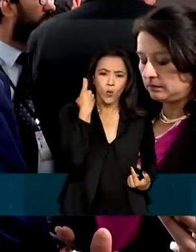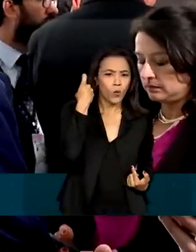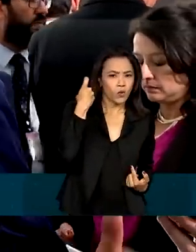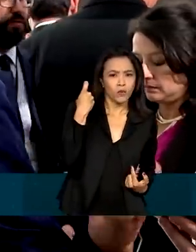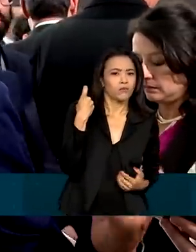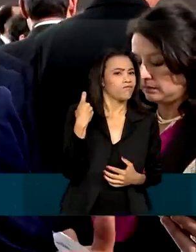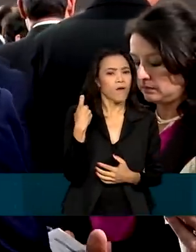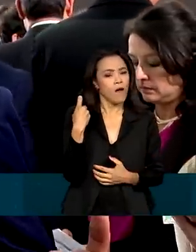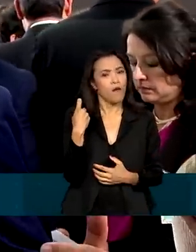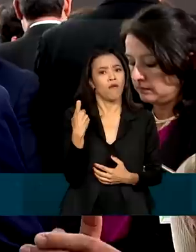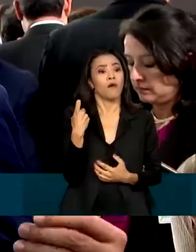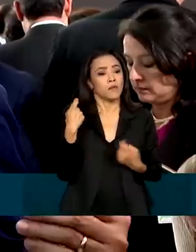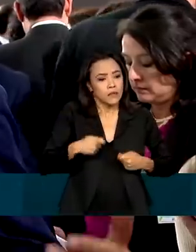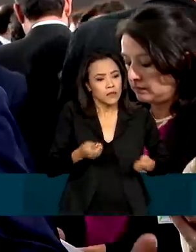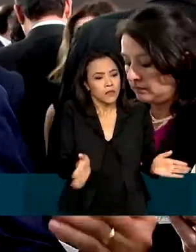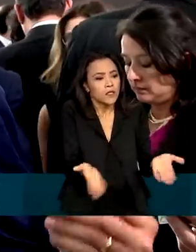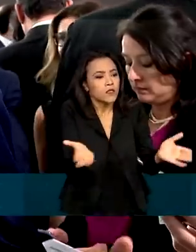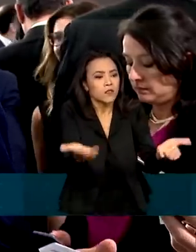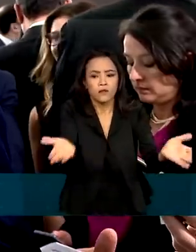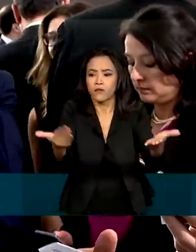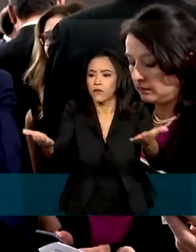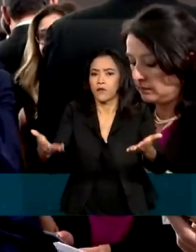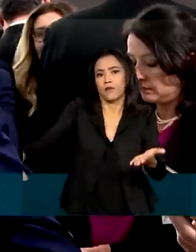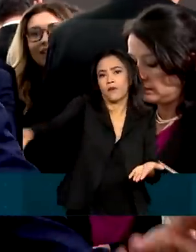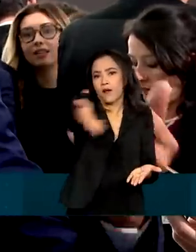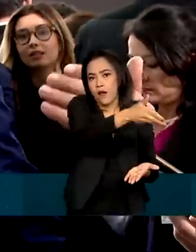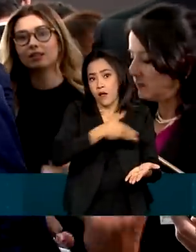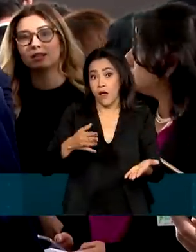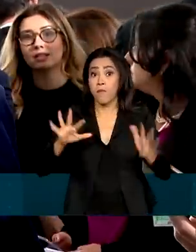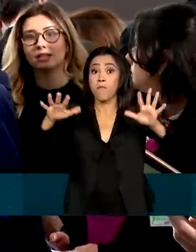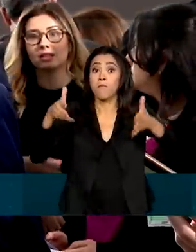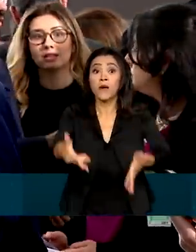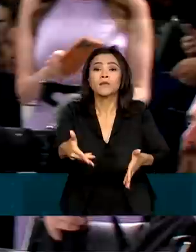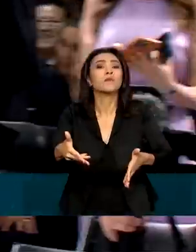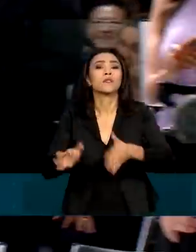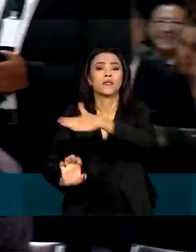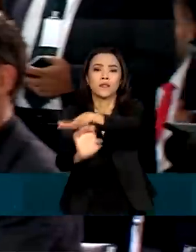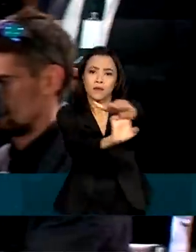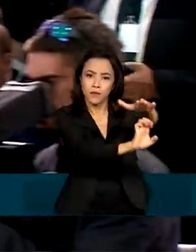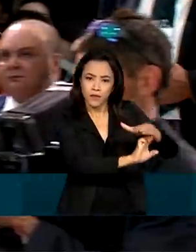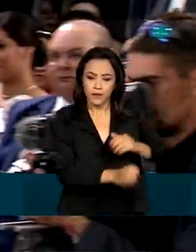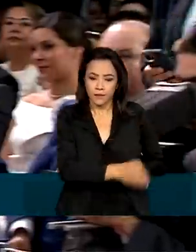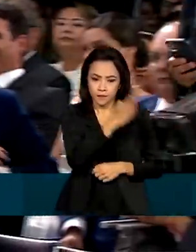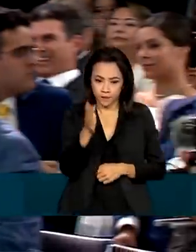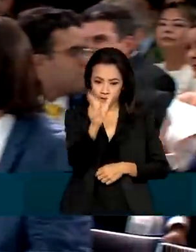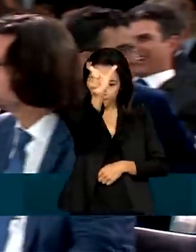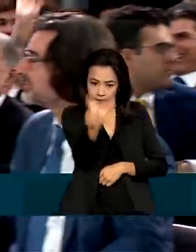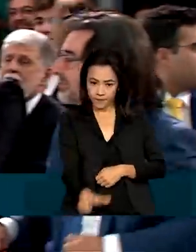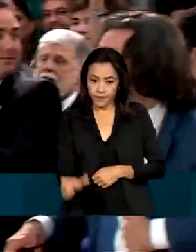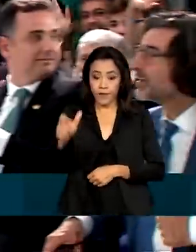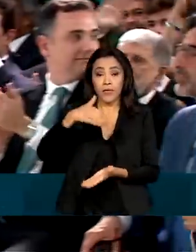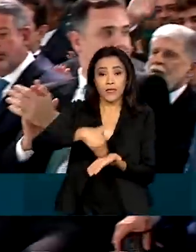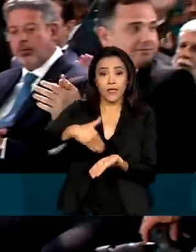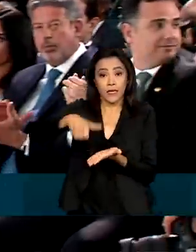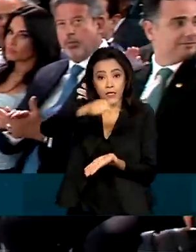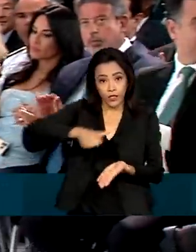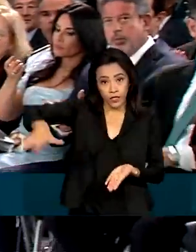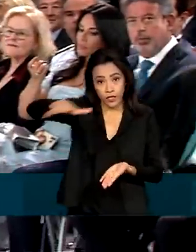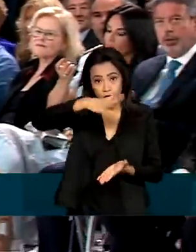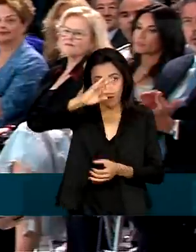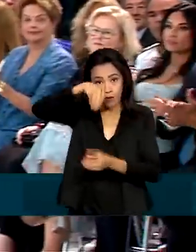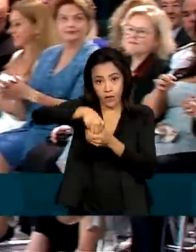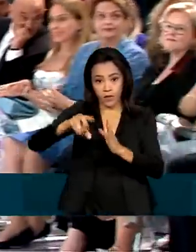querer e não incentivar a participação na iniciativa privada. Ao contrário. Na Secretaria-Geral da Presidência da República,